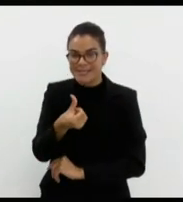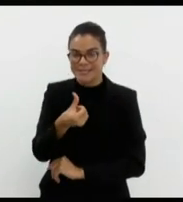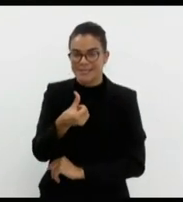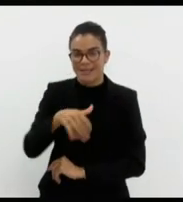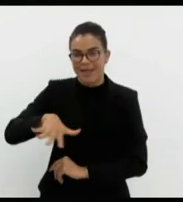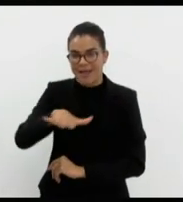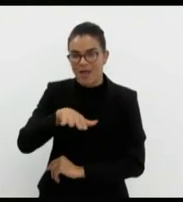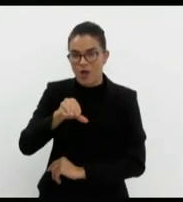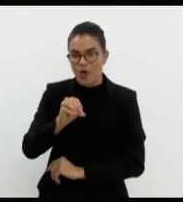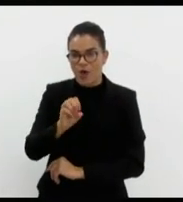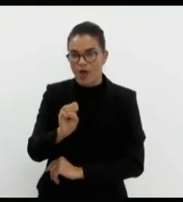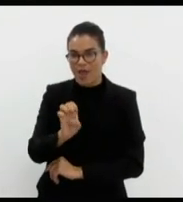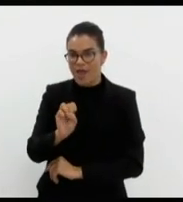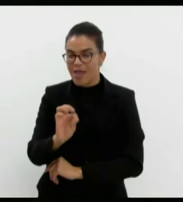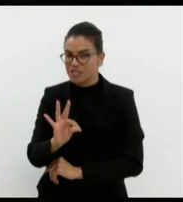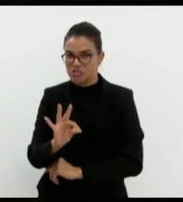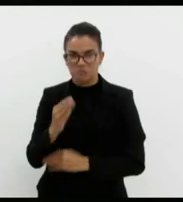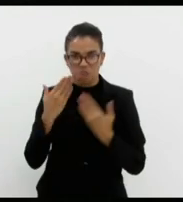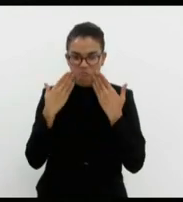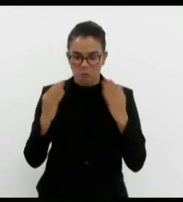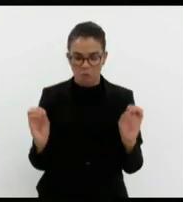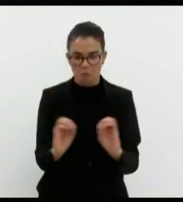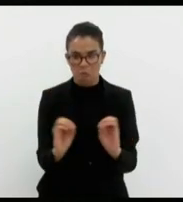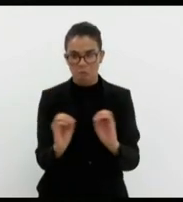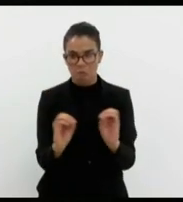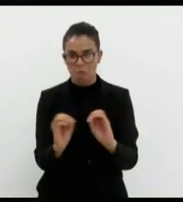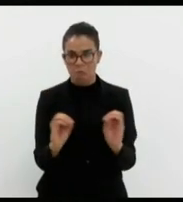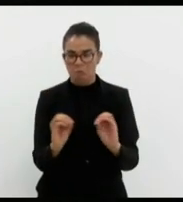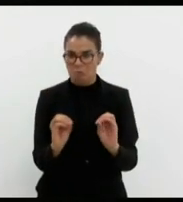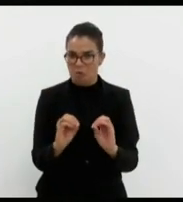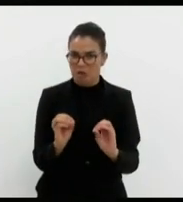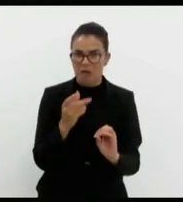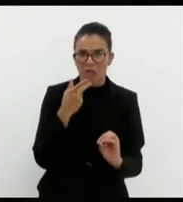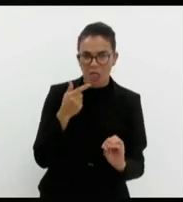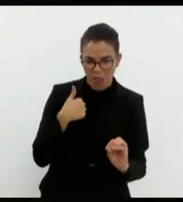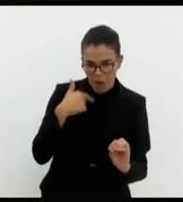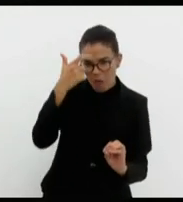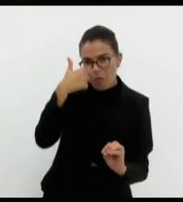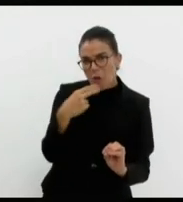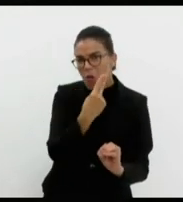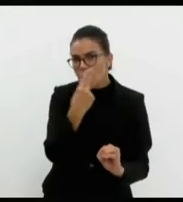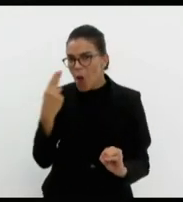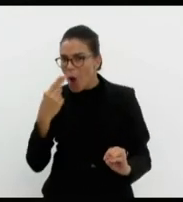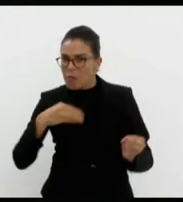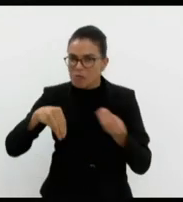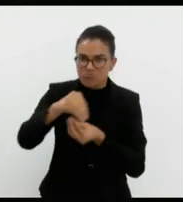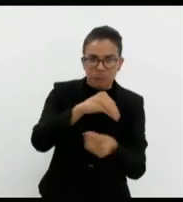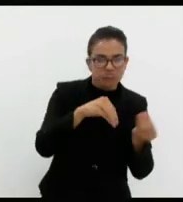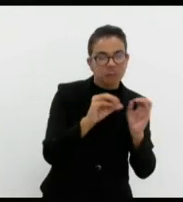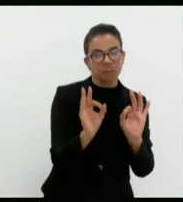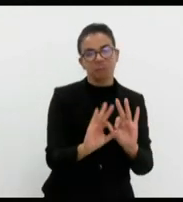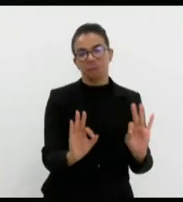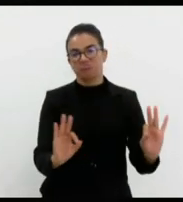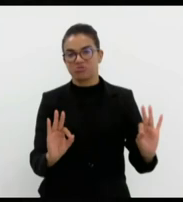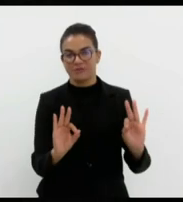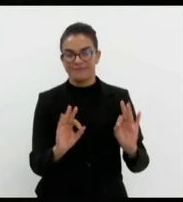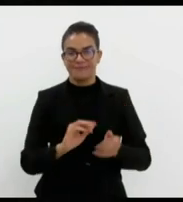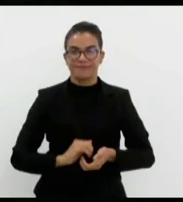nem sequer foi ventilado, jamais se cogitou que eu tivesse qualquer envolvimento com fatos daquela natureza.